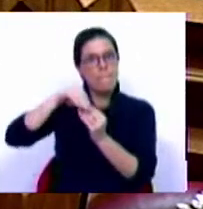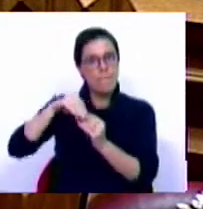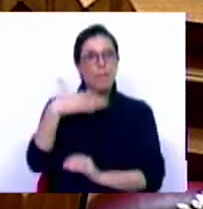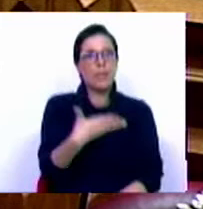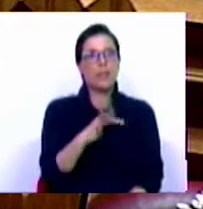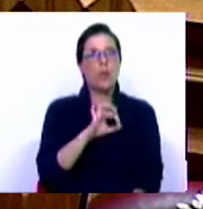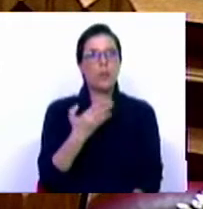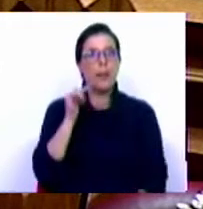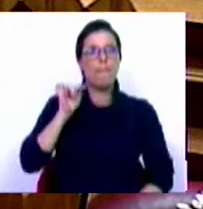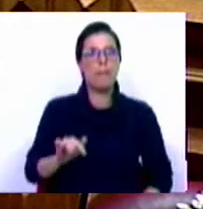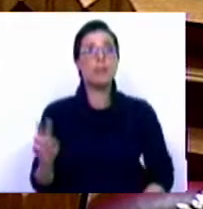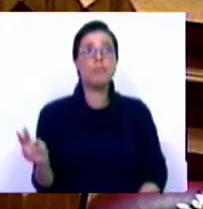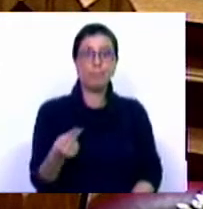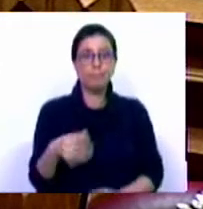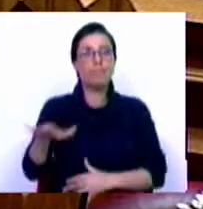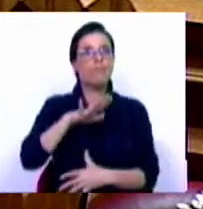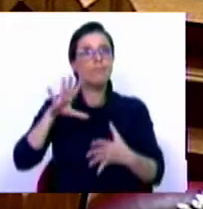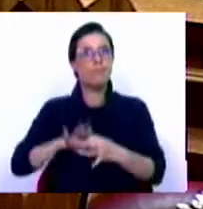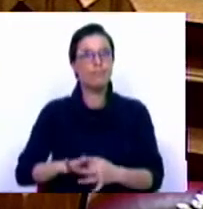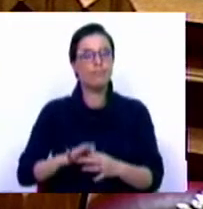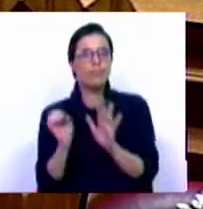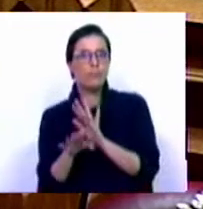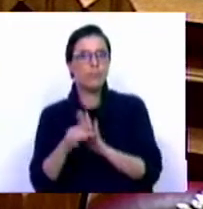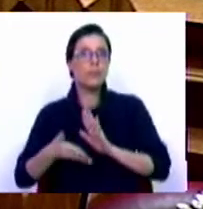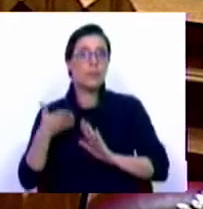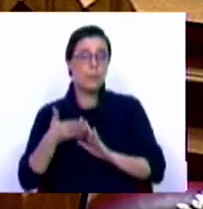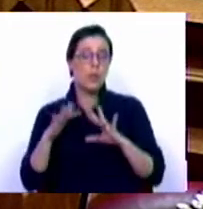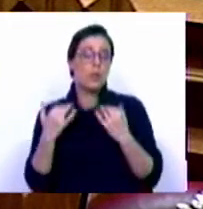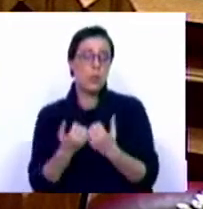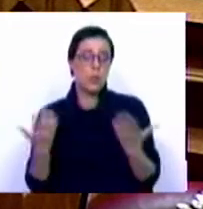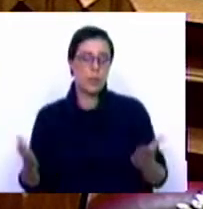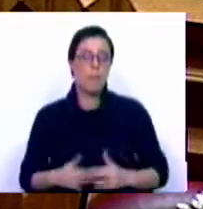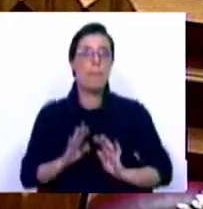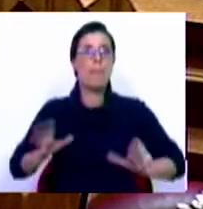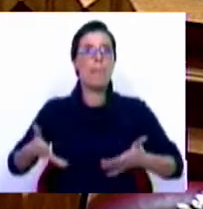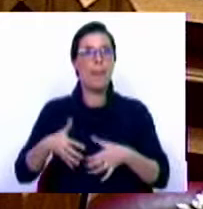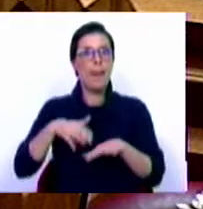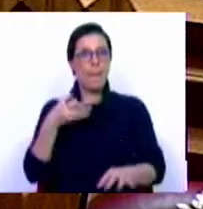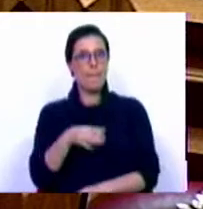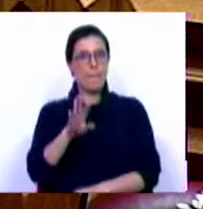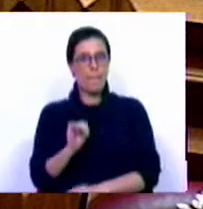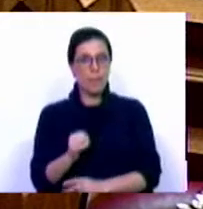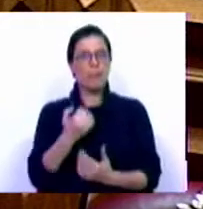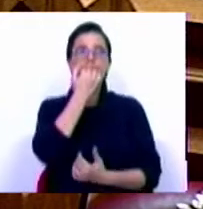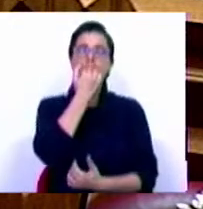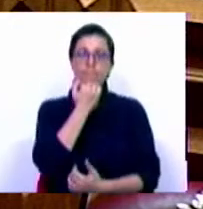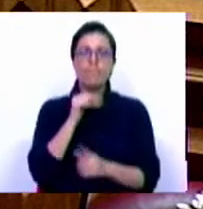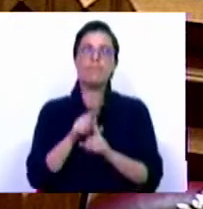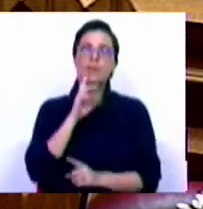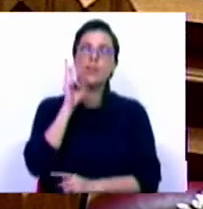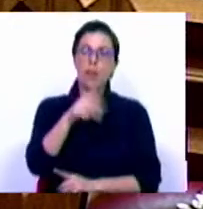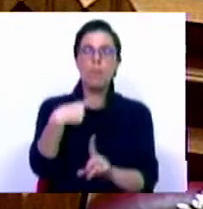de 187 mil euros no âmbito do seu Fundo de Emergência Social. O Grupo Parlamentar do Partido Socialista congratula-se com esta